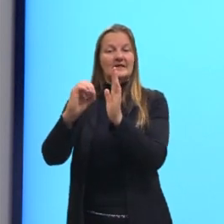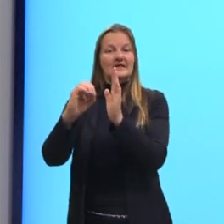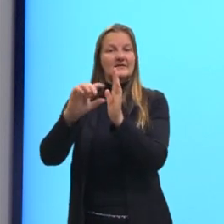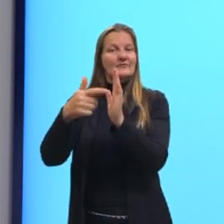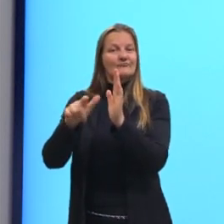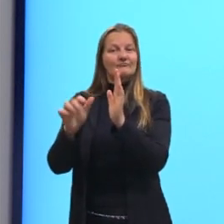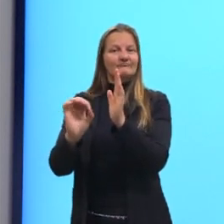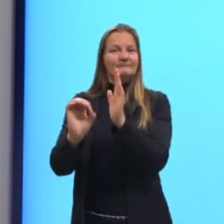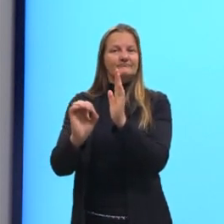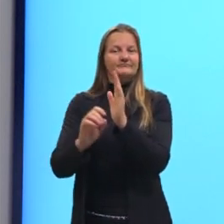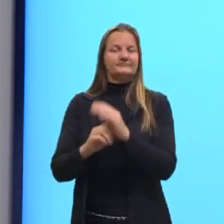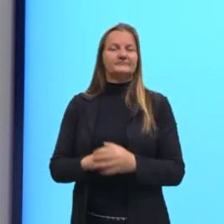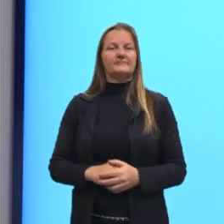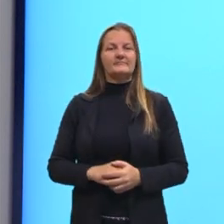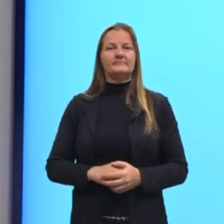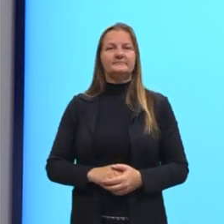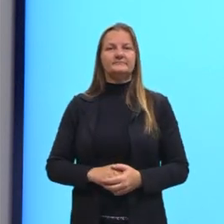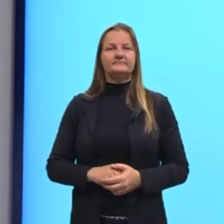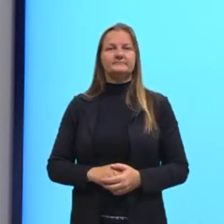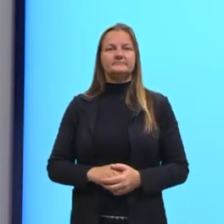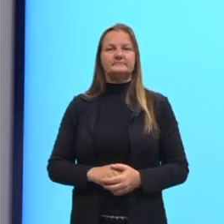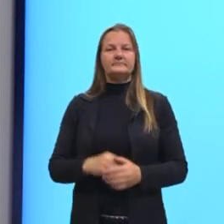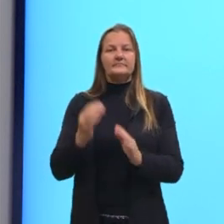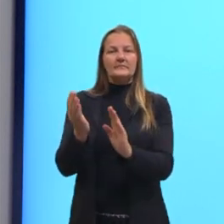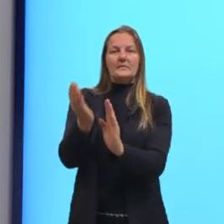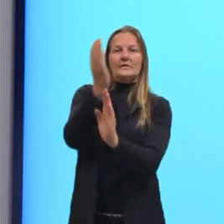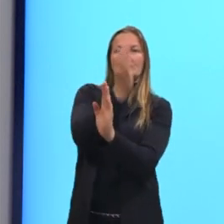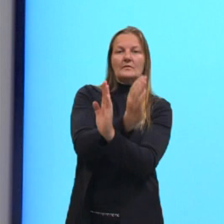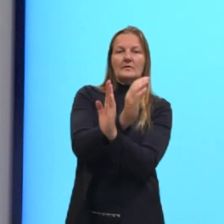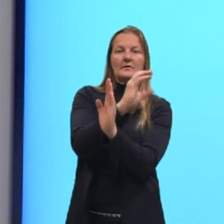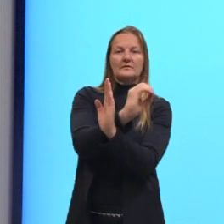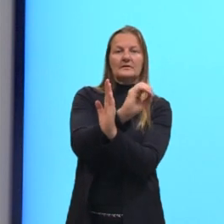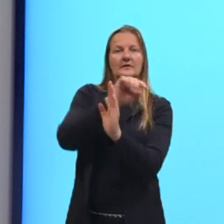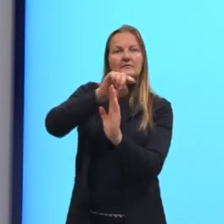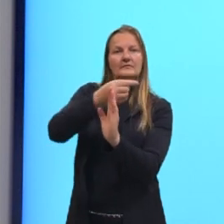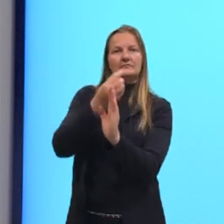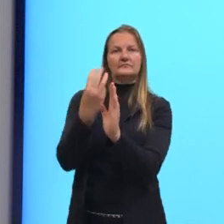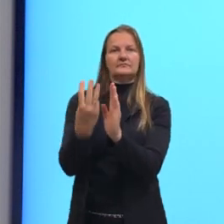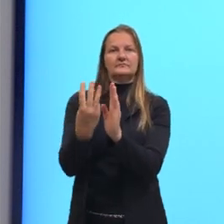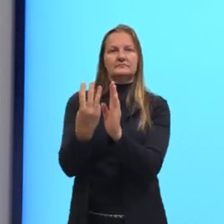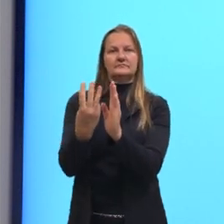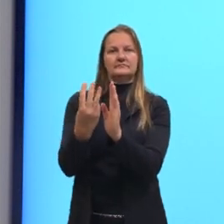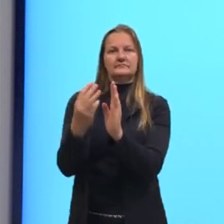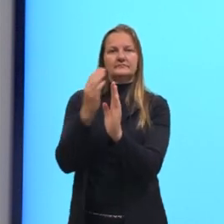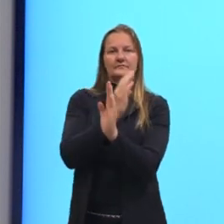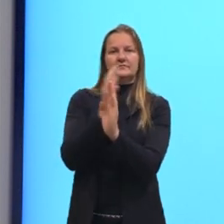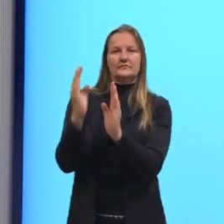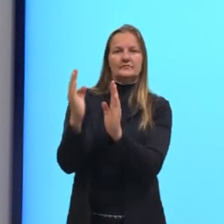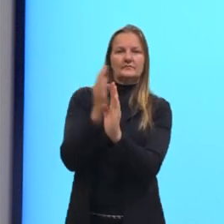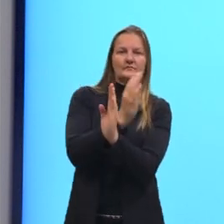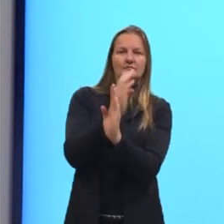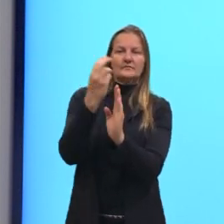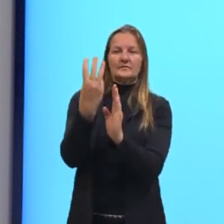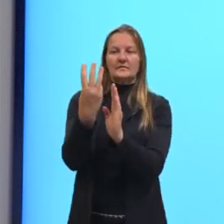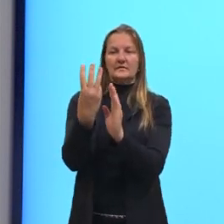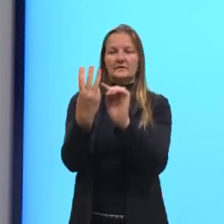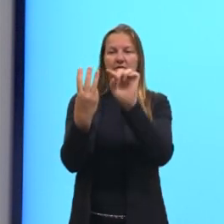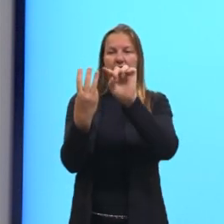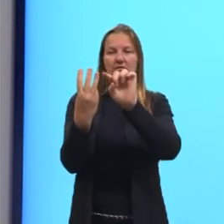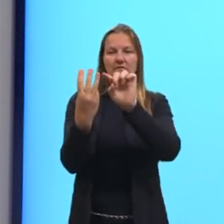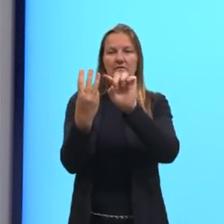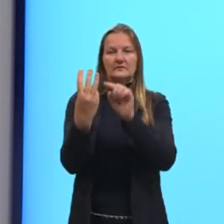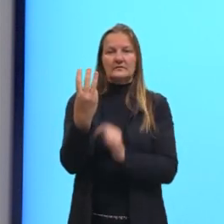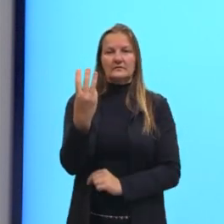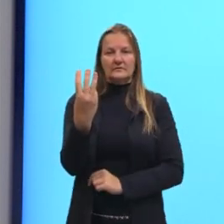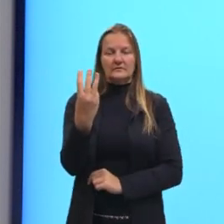uma casa decimal, de forma que eu vou olhar sempre do final para o início. Eu tinha o 3, esse número